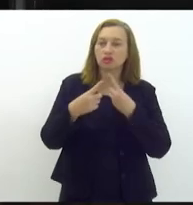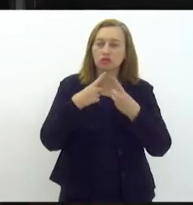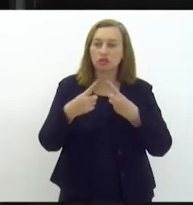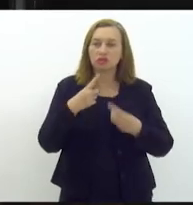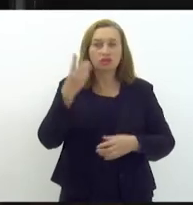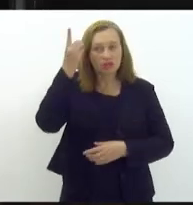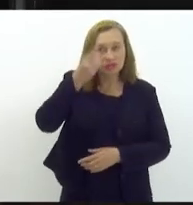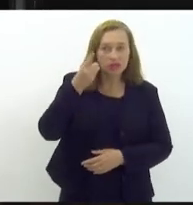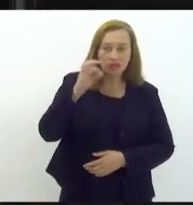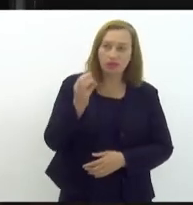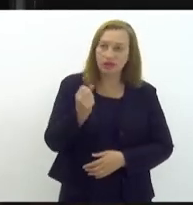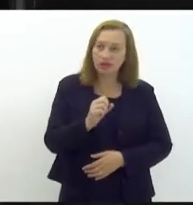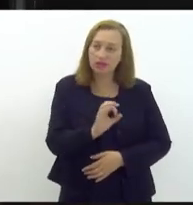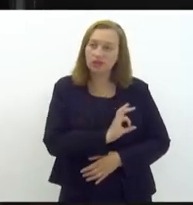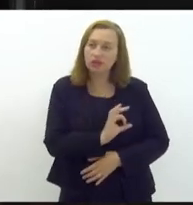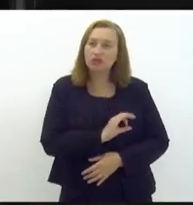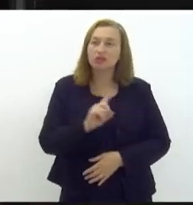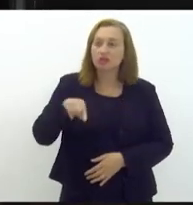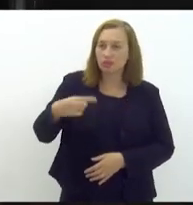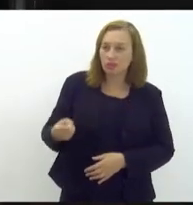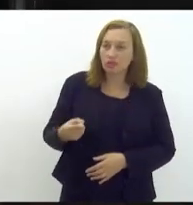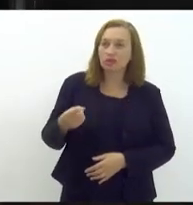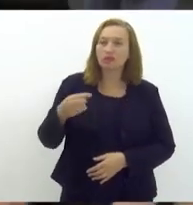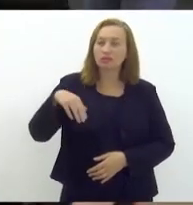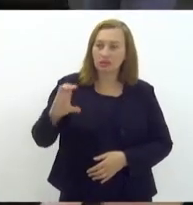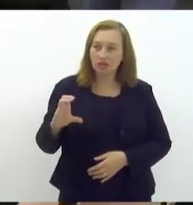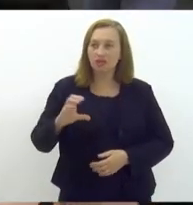deputada Marta Rocha, em seguida, deputada Carlos Mink.